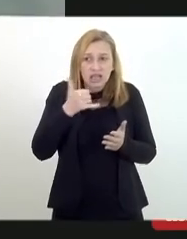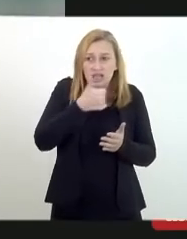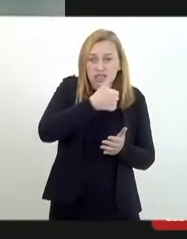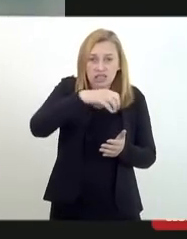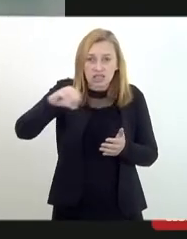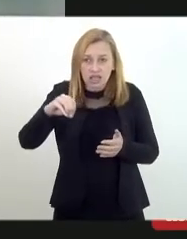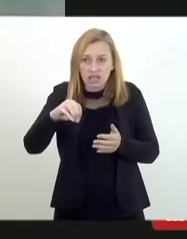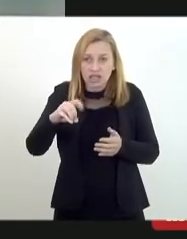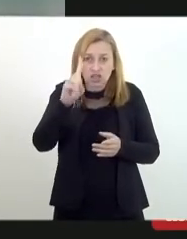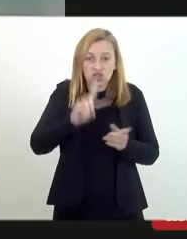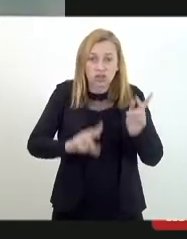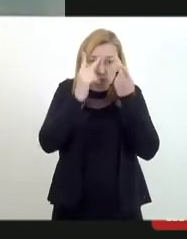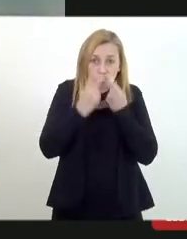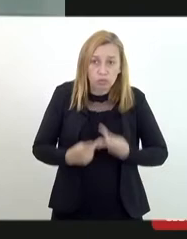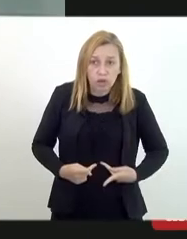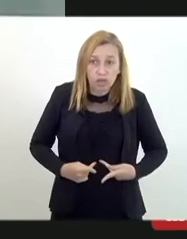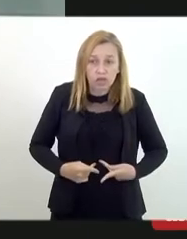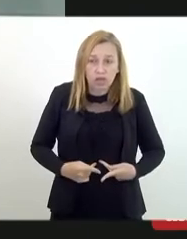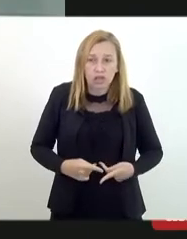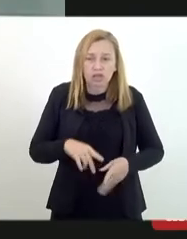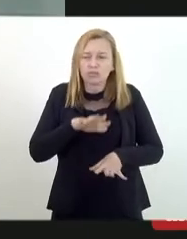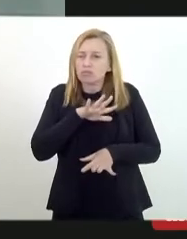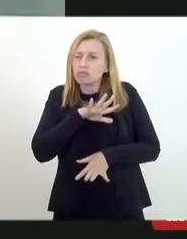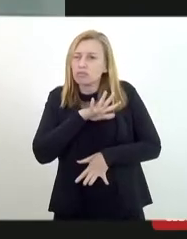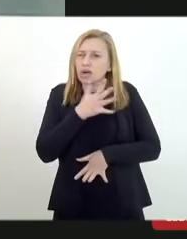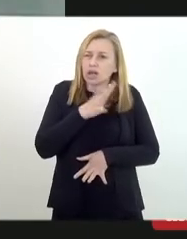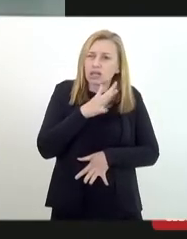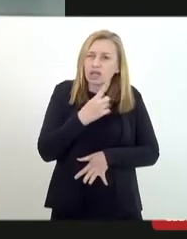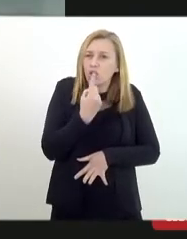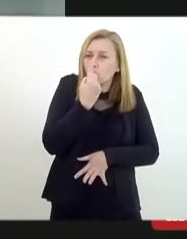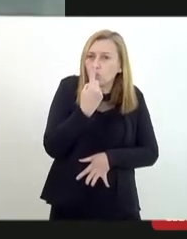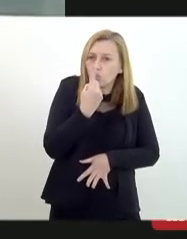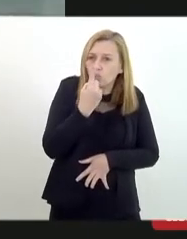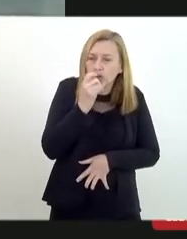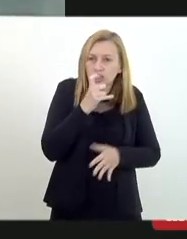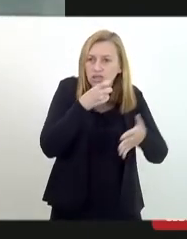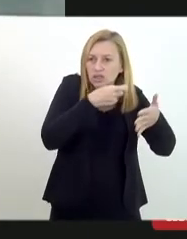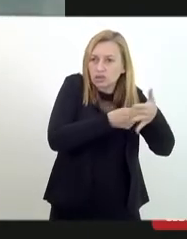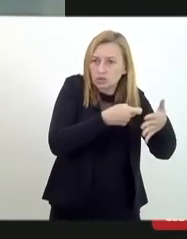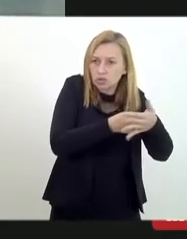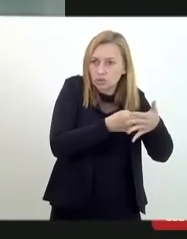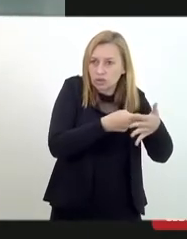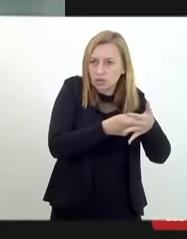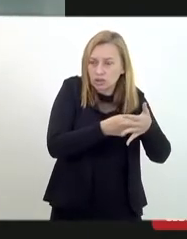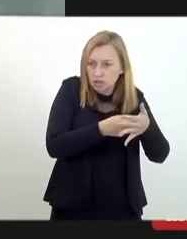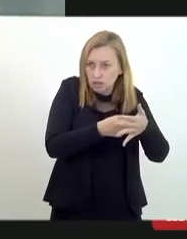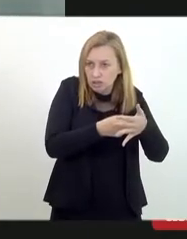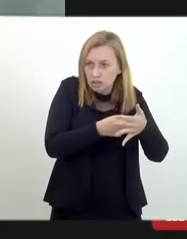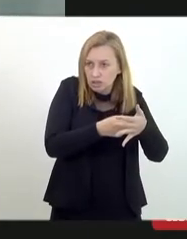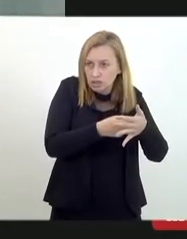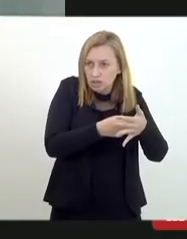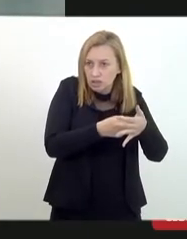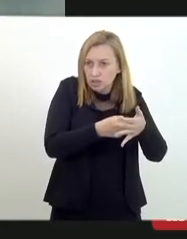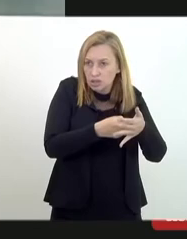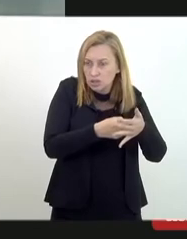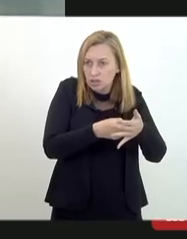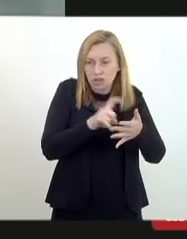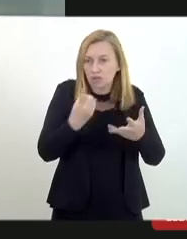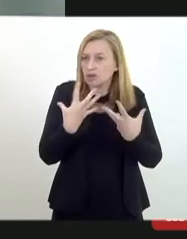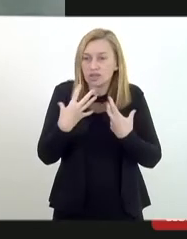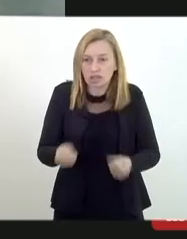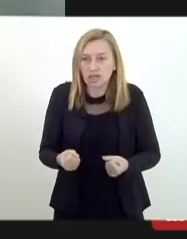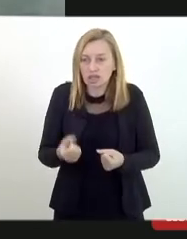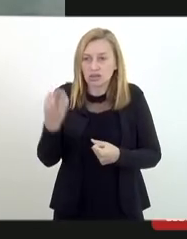Ministério dos Direitos Humanos, em média uma denúncia de intolerância religiosa no Brasil a cada 15 minutos.